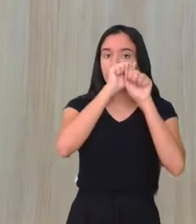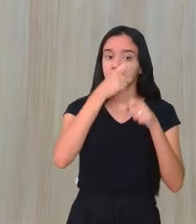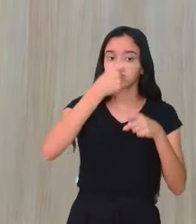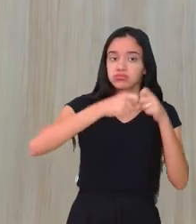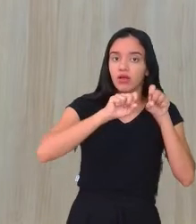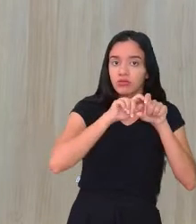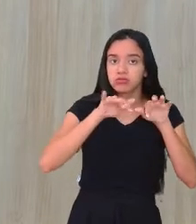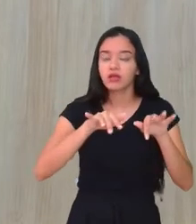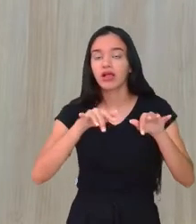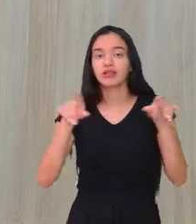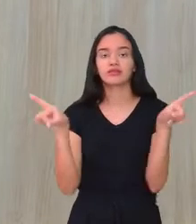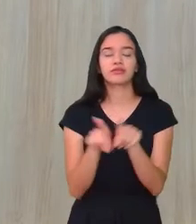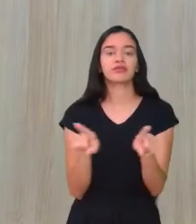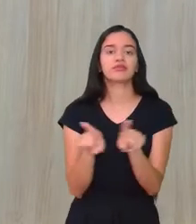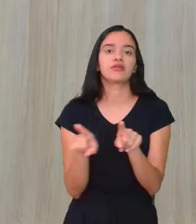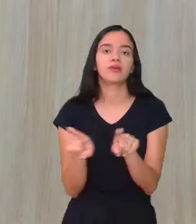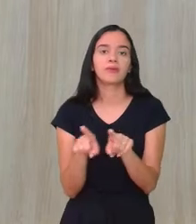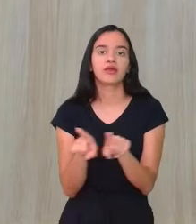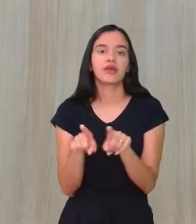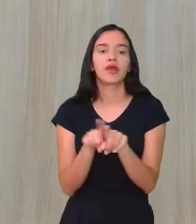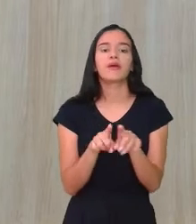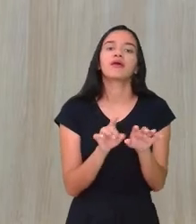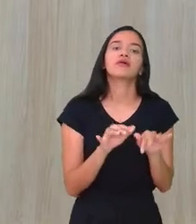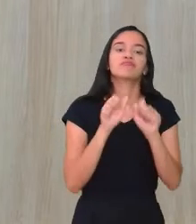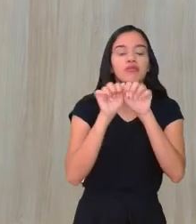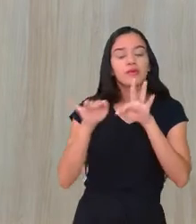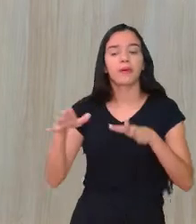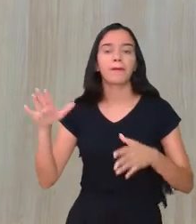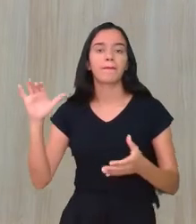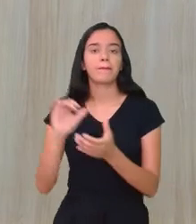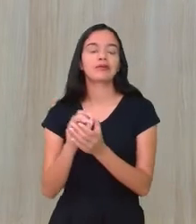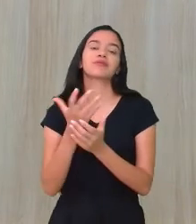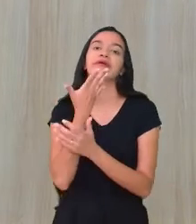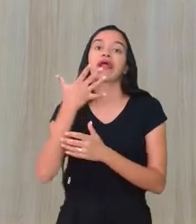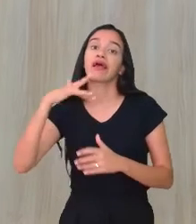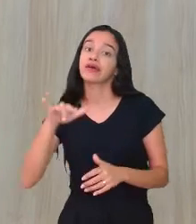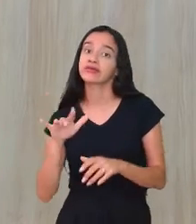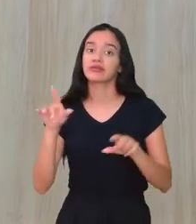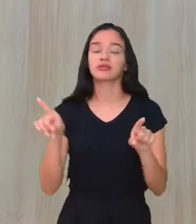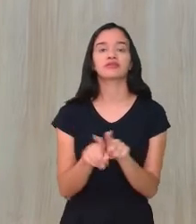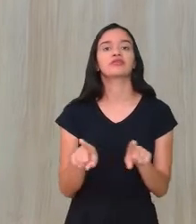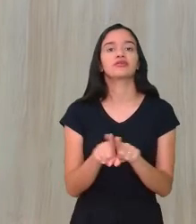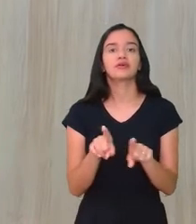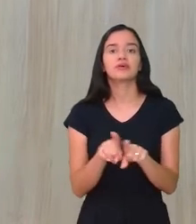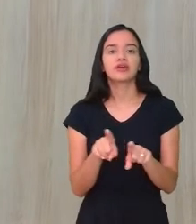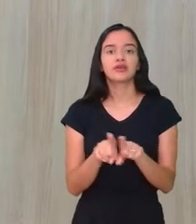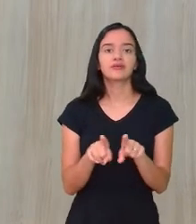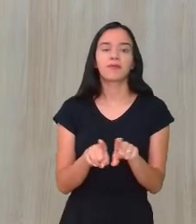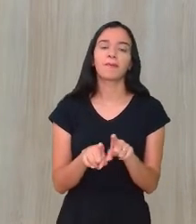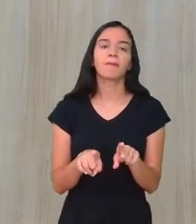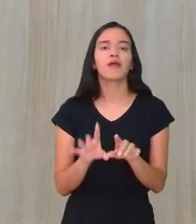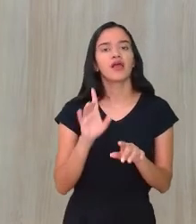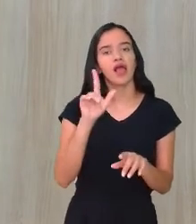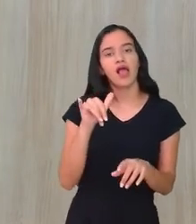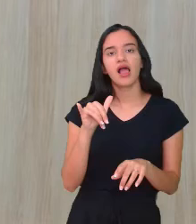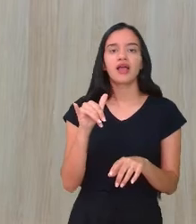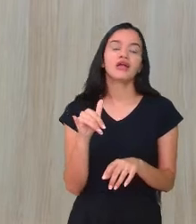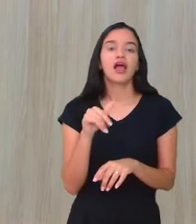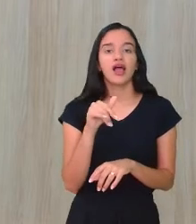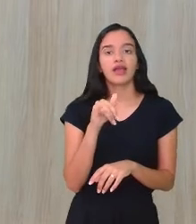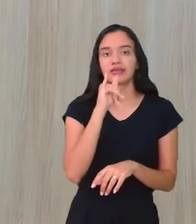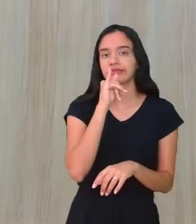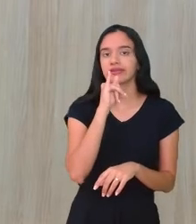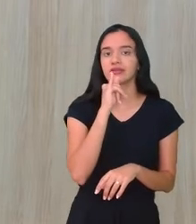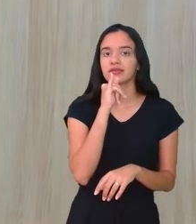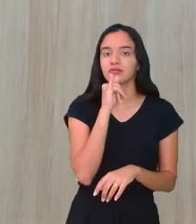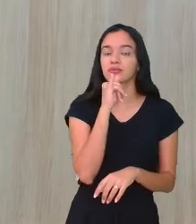ela também passa para o parceiro passa para a criança então ela é transmitida também também por meio